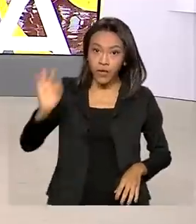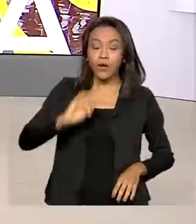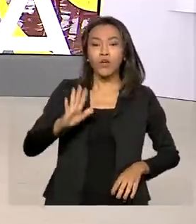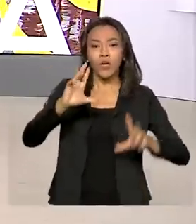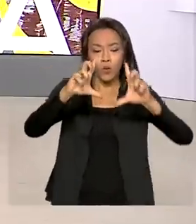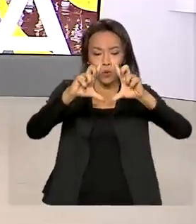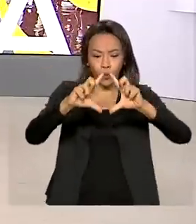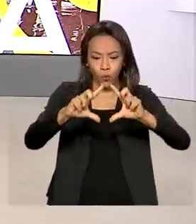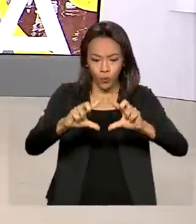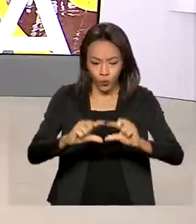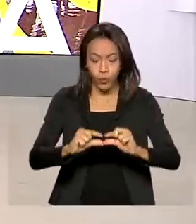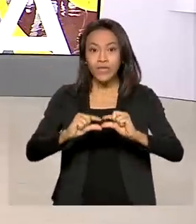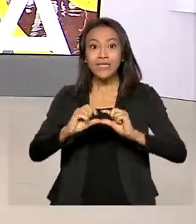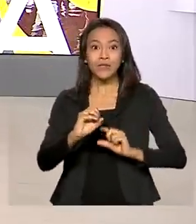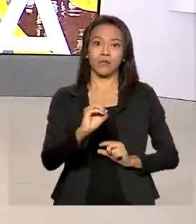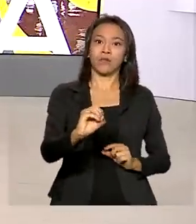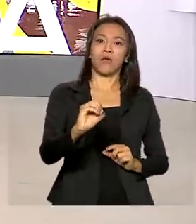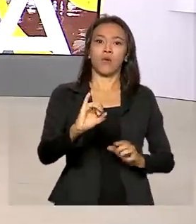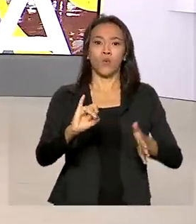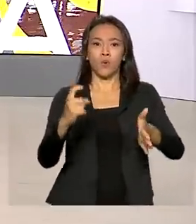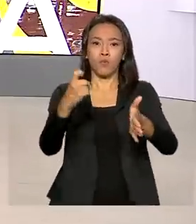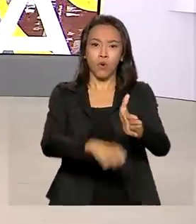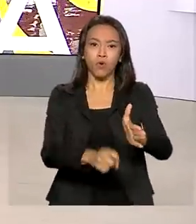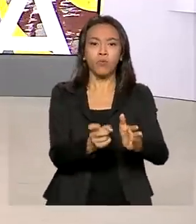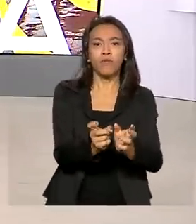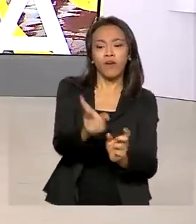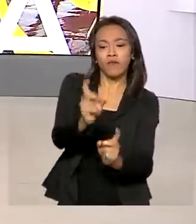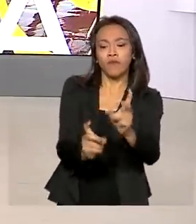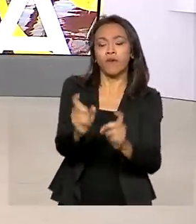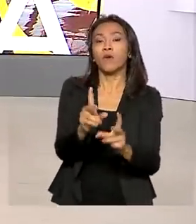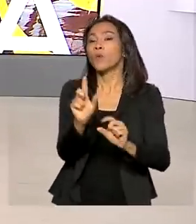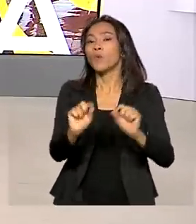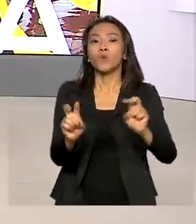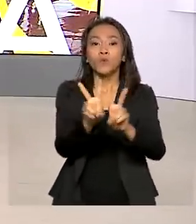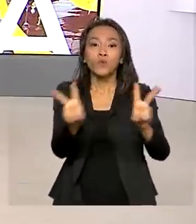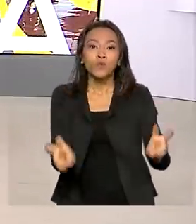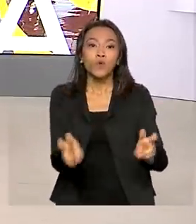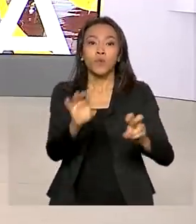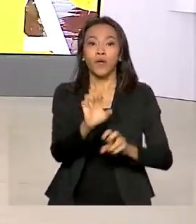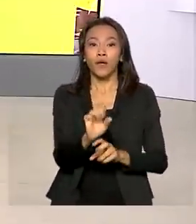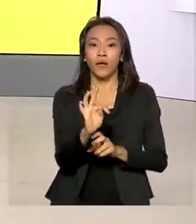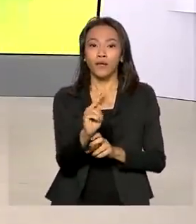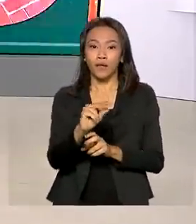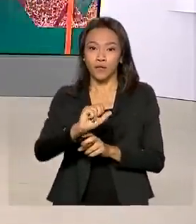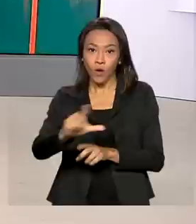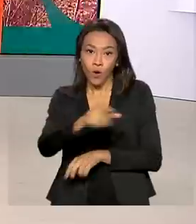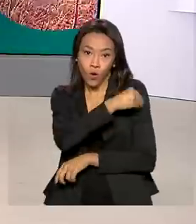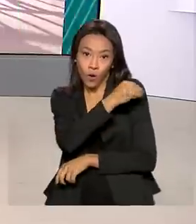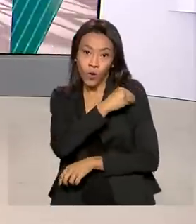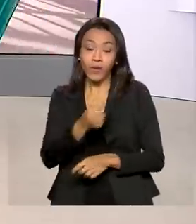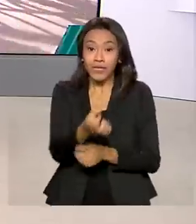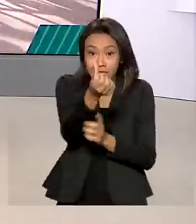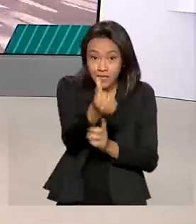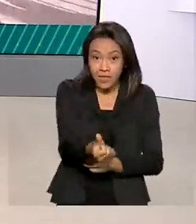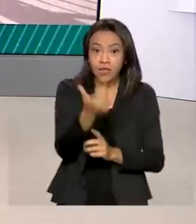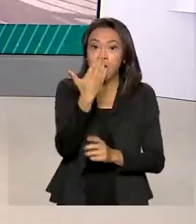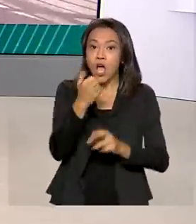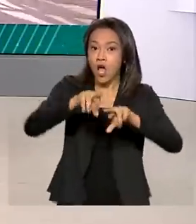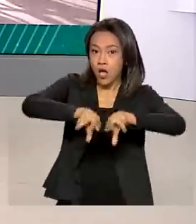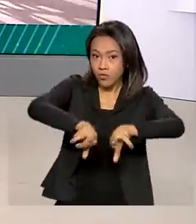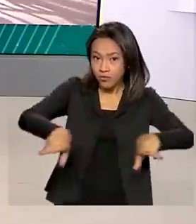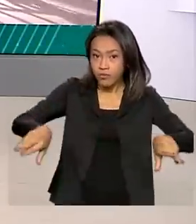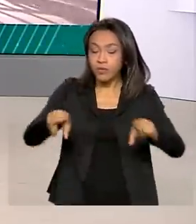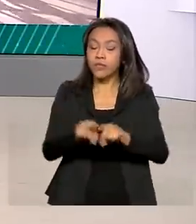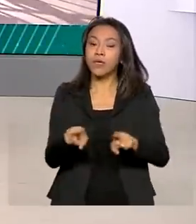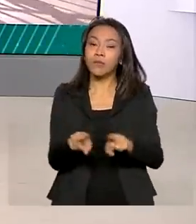reduziu a zero o imposto de importação sobre o etanol e seis alimentos e também aprovou nova redução de alíquota